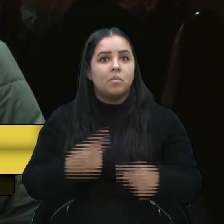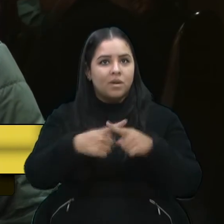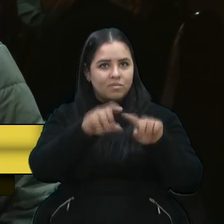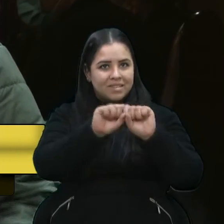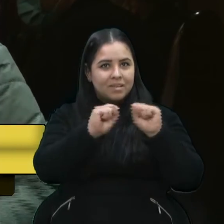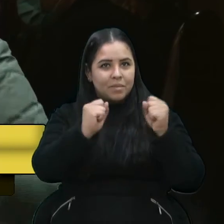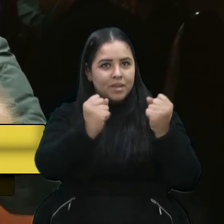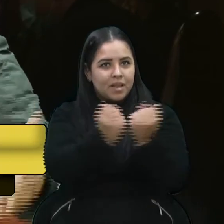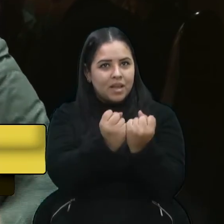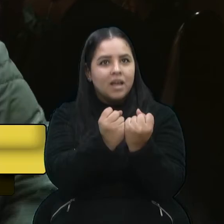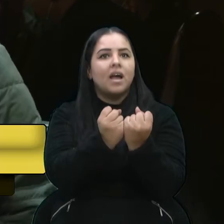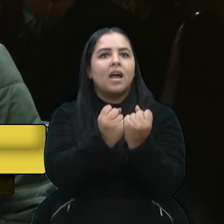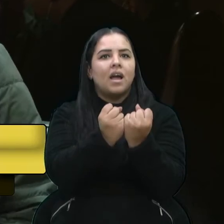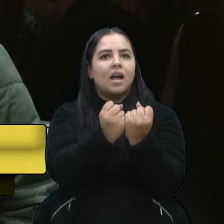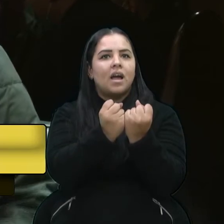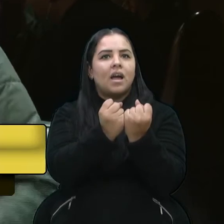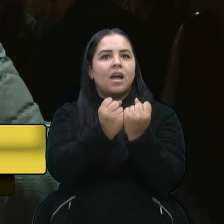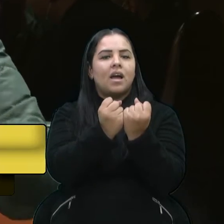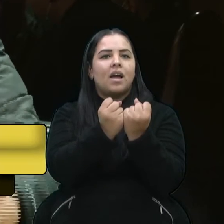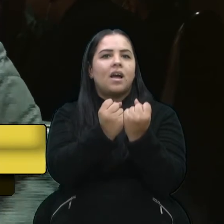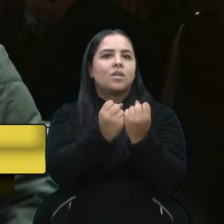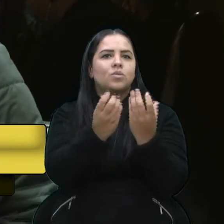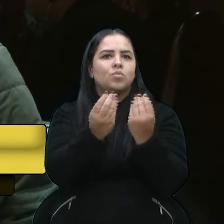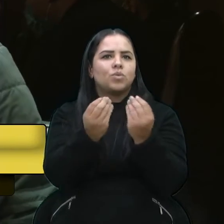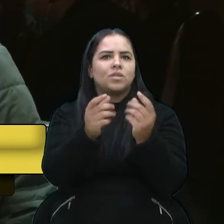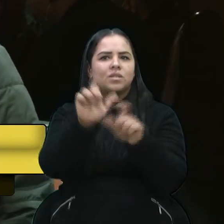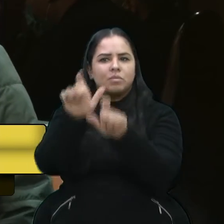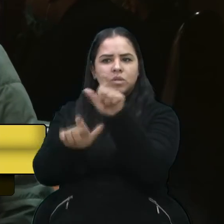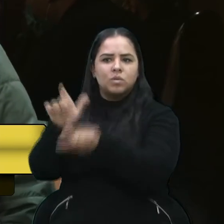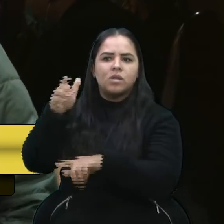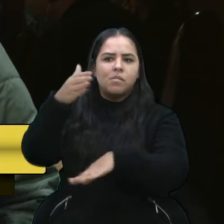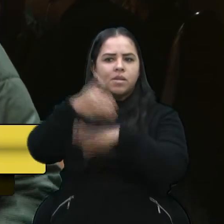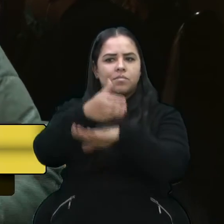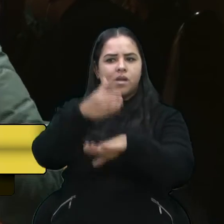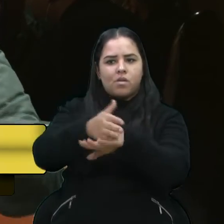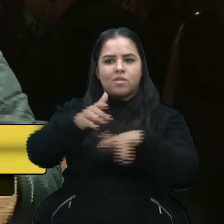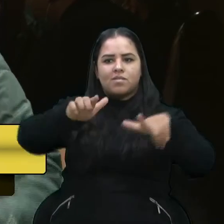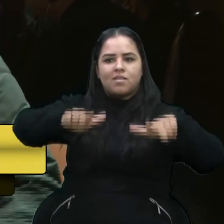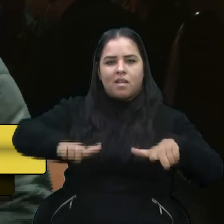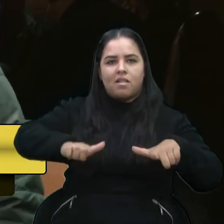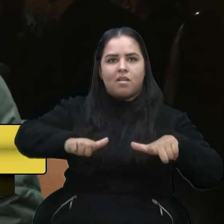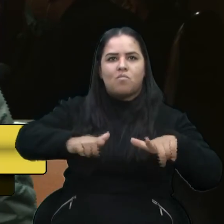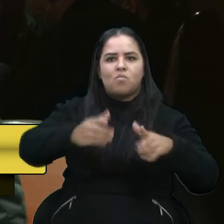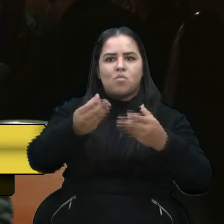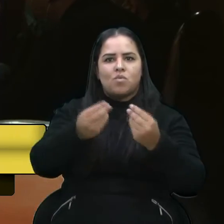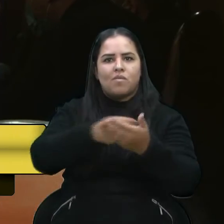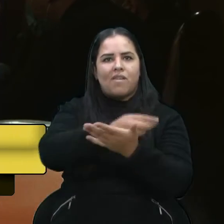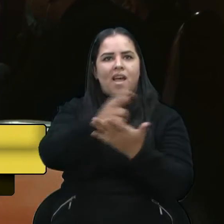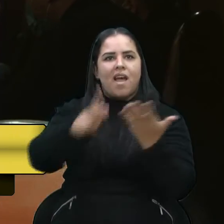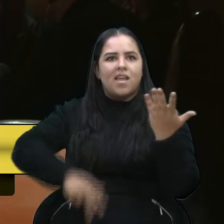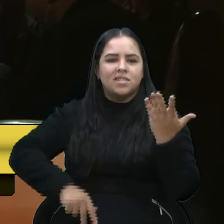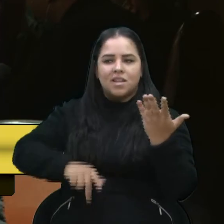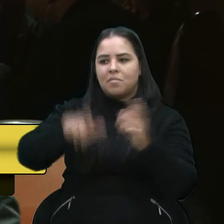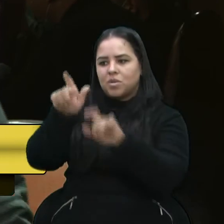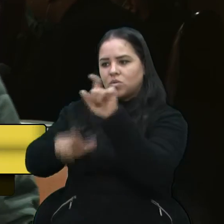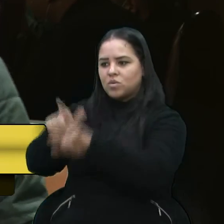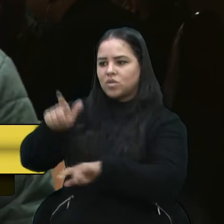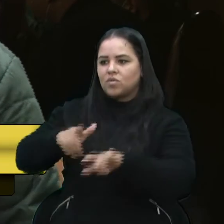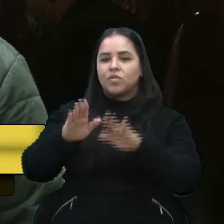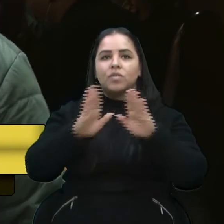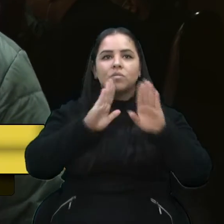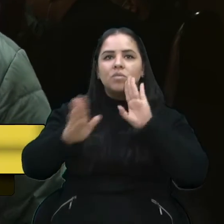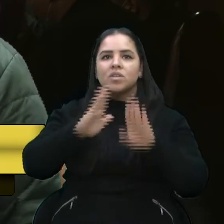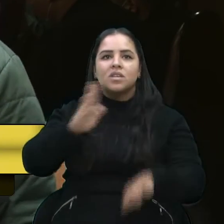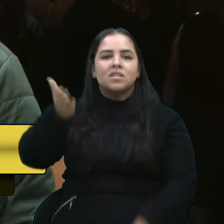muitas pessoas, tanto ali na sala que participaram, muitas pessoas do Facebook, Então, a gente sabe que o governo,